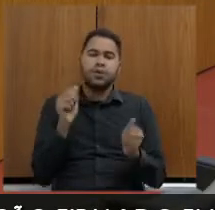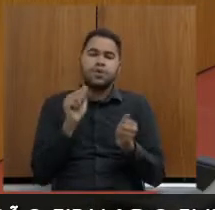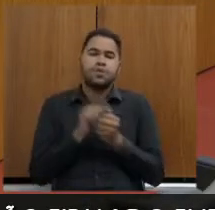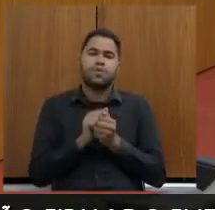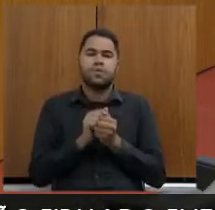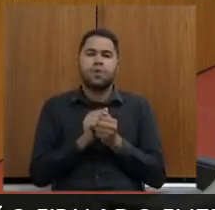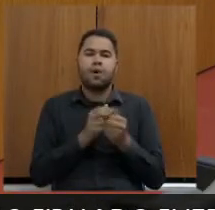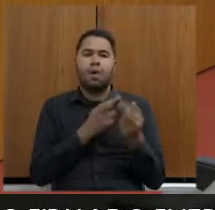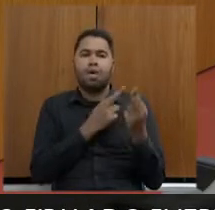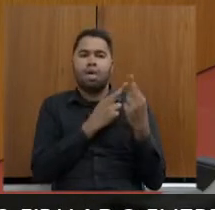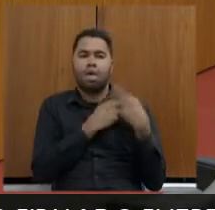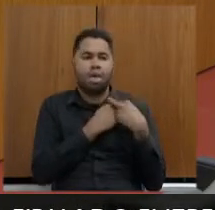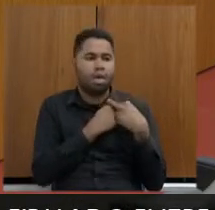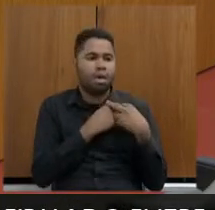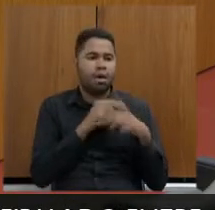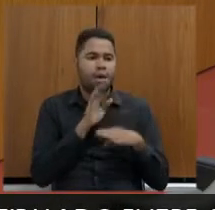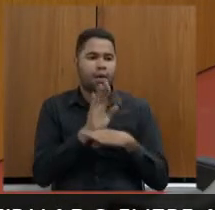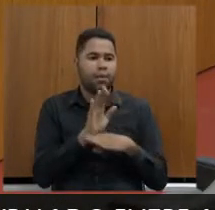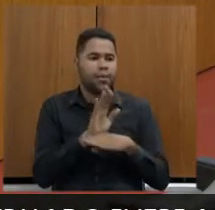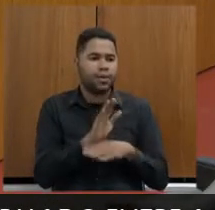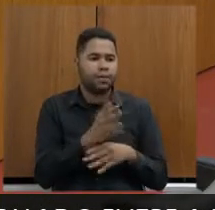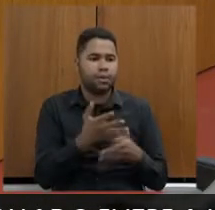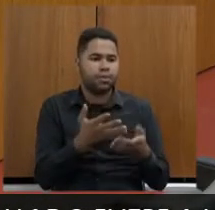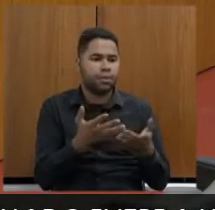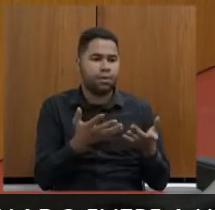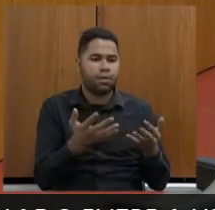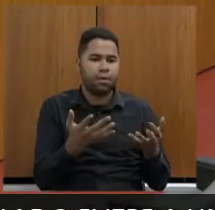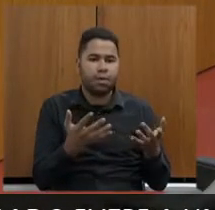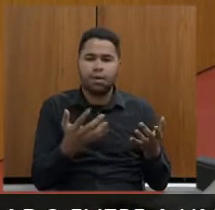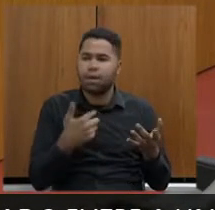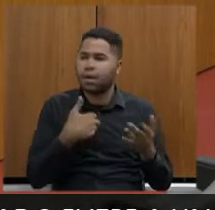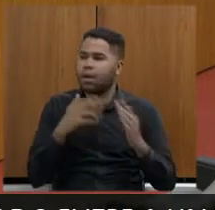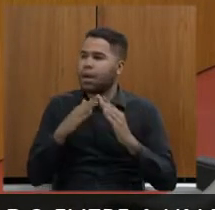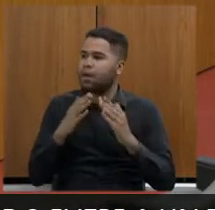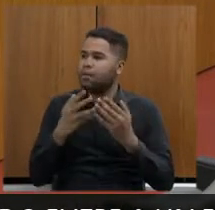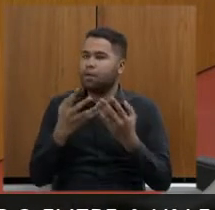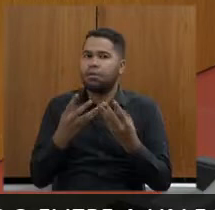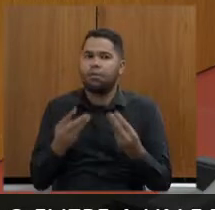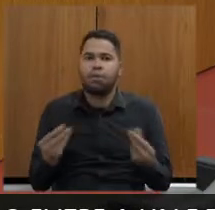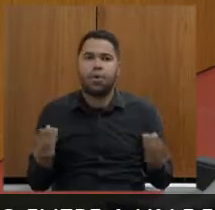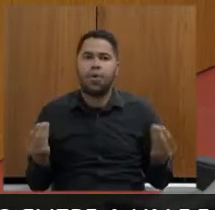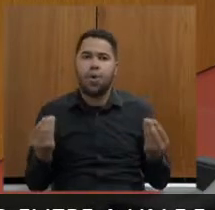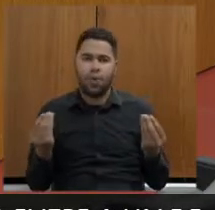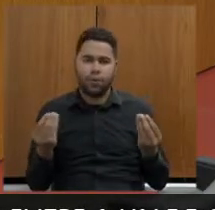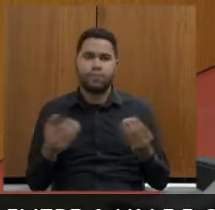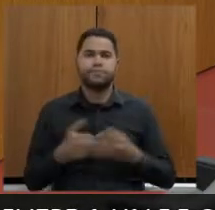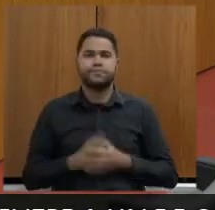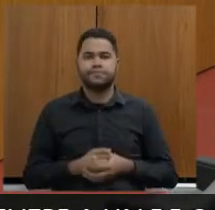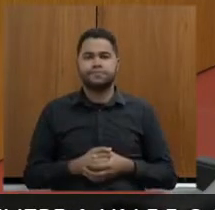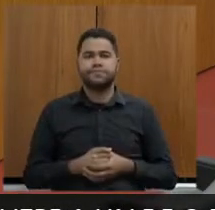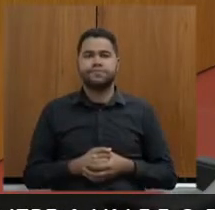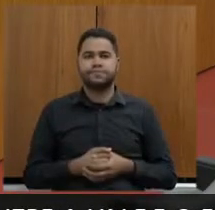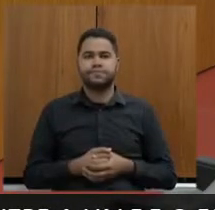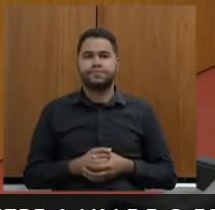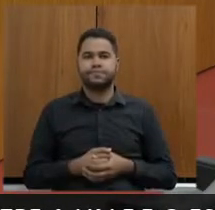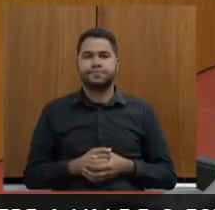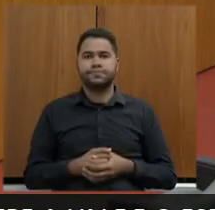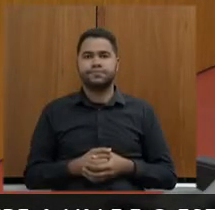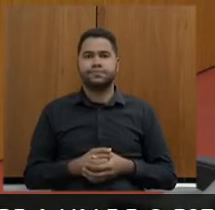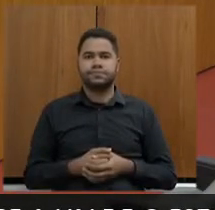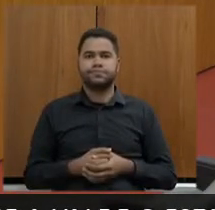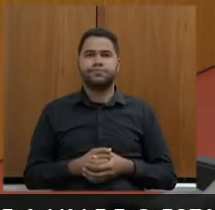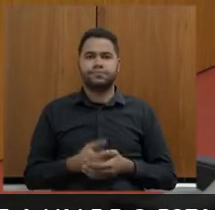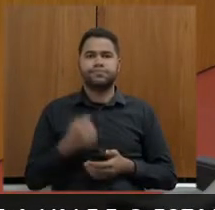o ônus de um benefício que vai transbordar para toda a sociedade muito bem muito